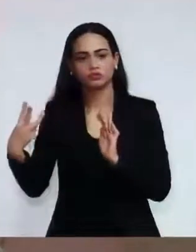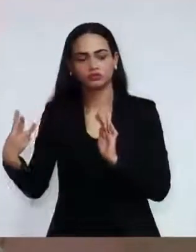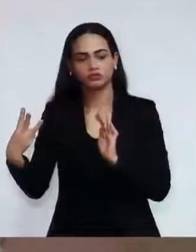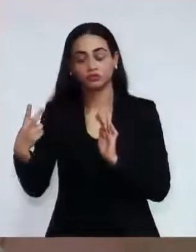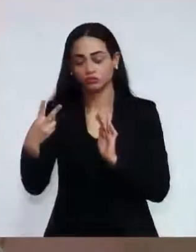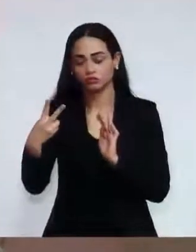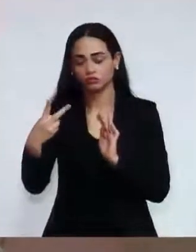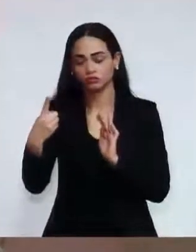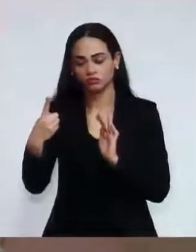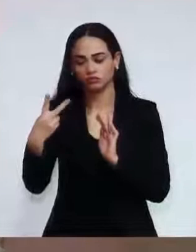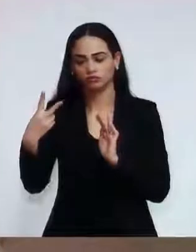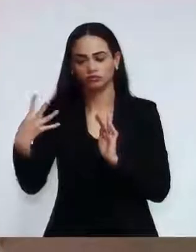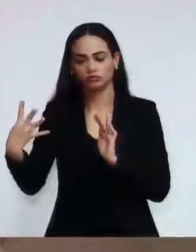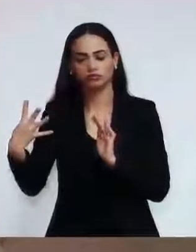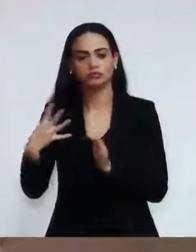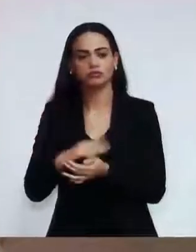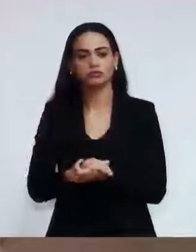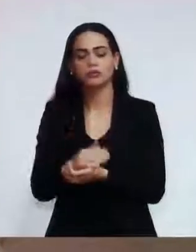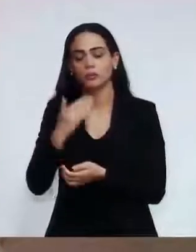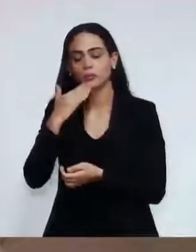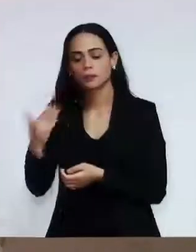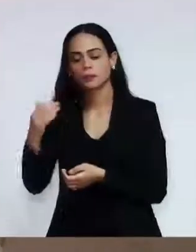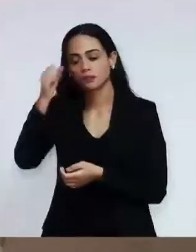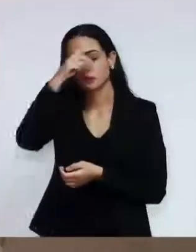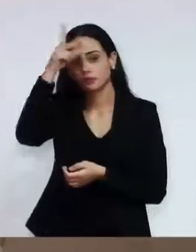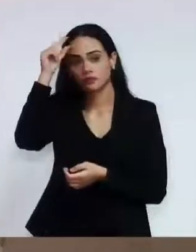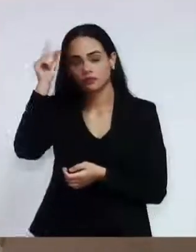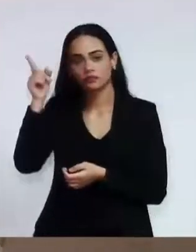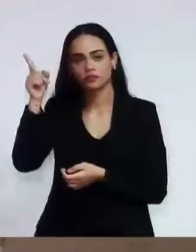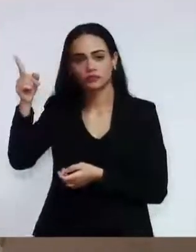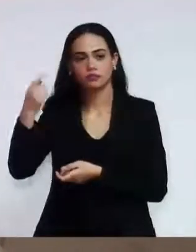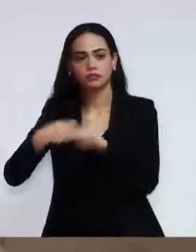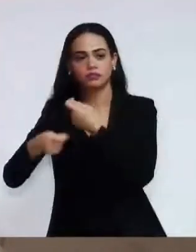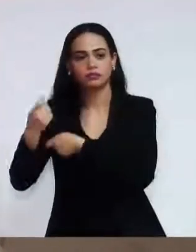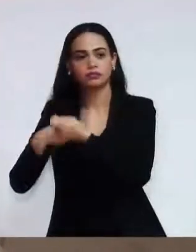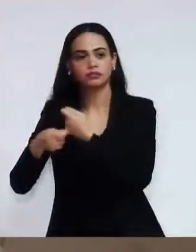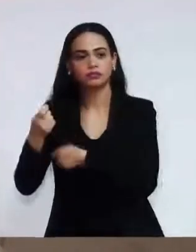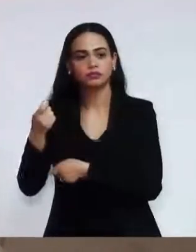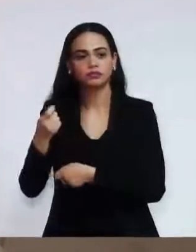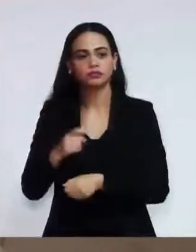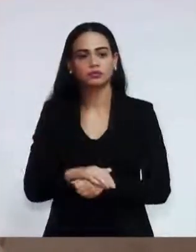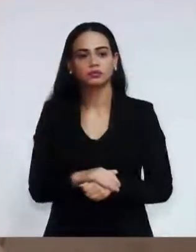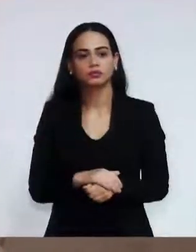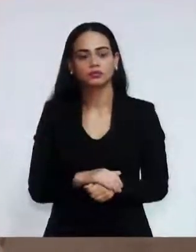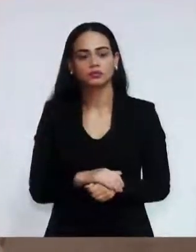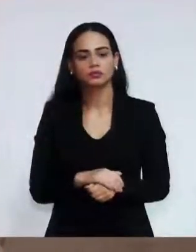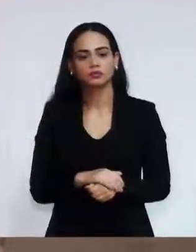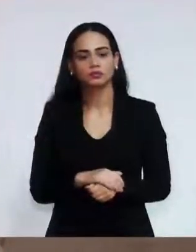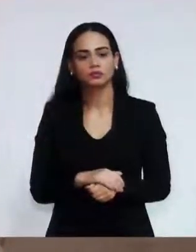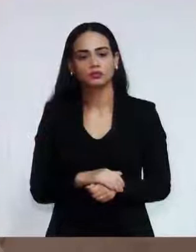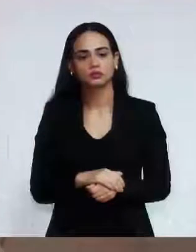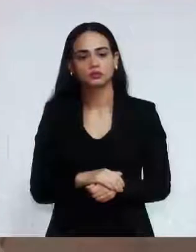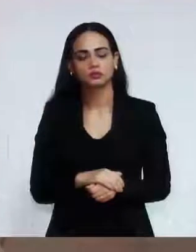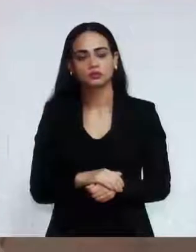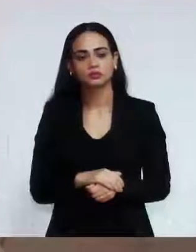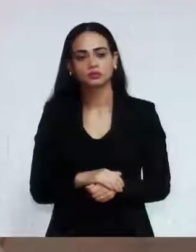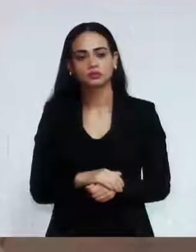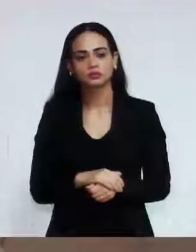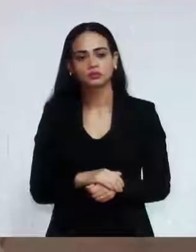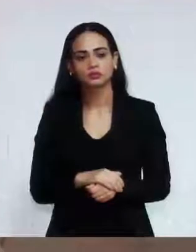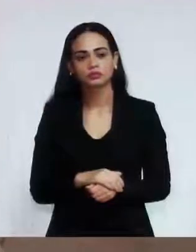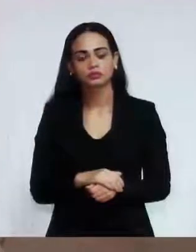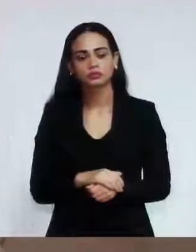Solicitamos ao Executivo e à Administração que consiga colocar